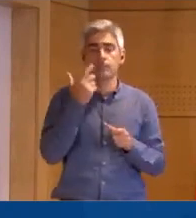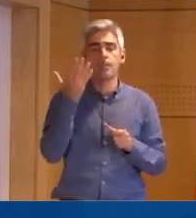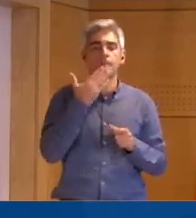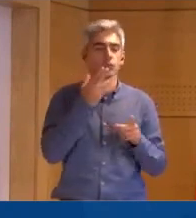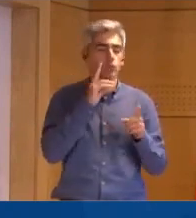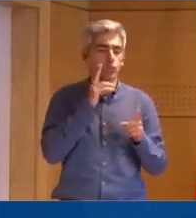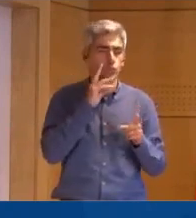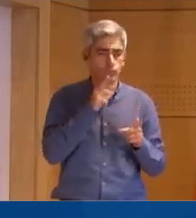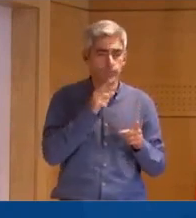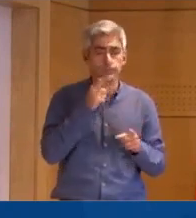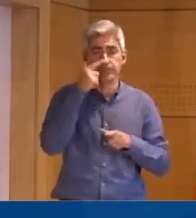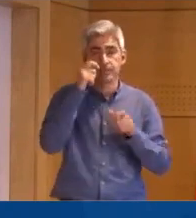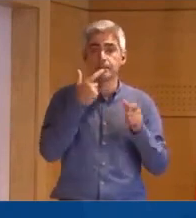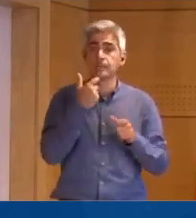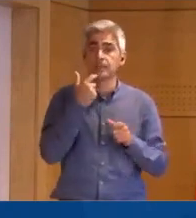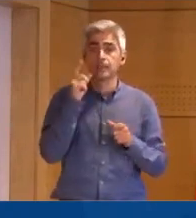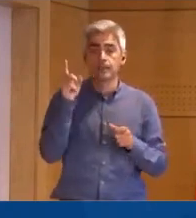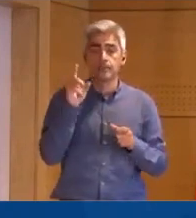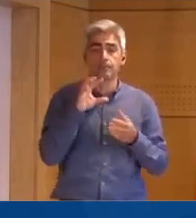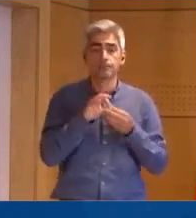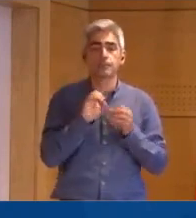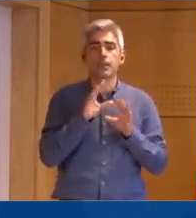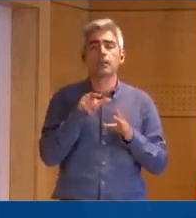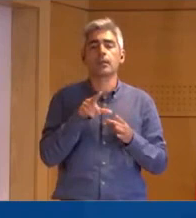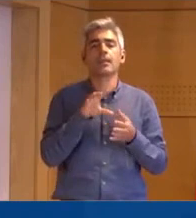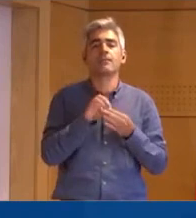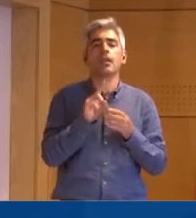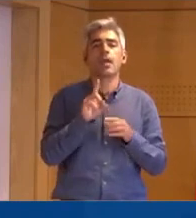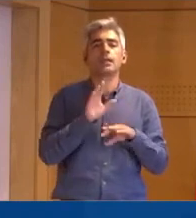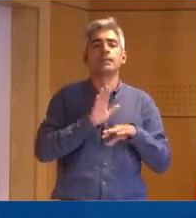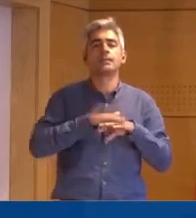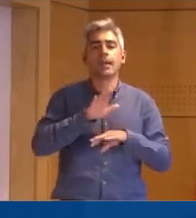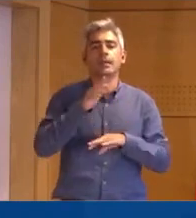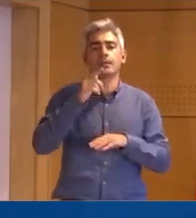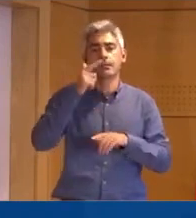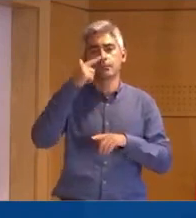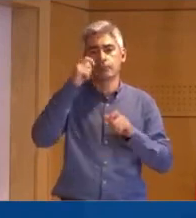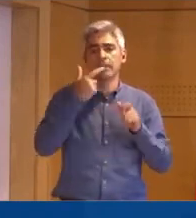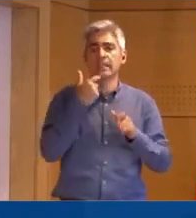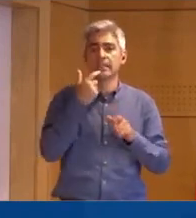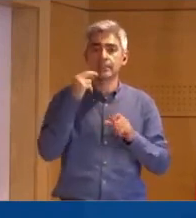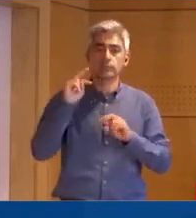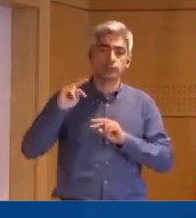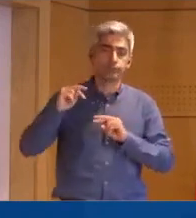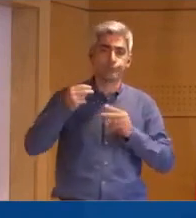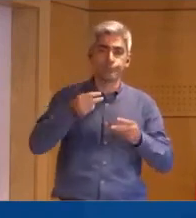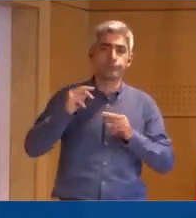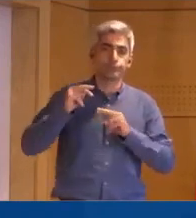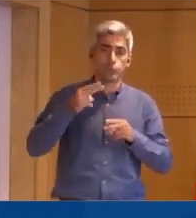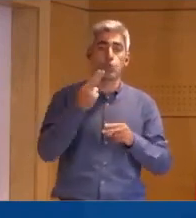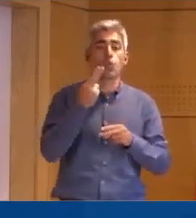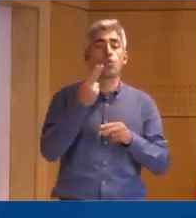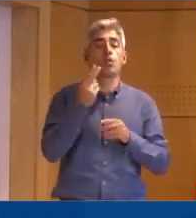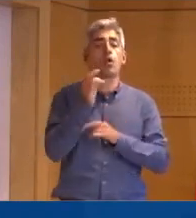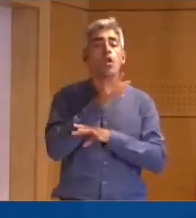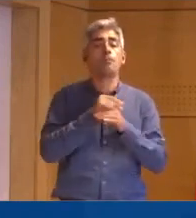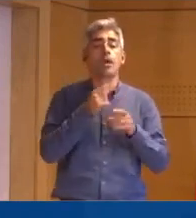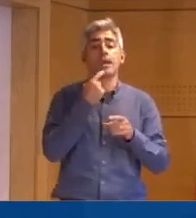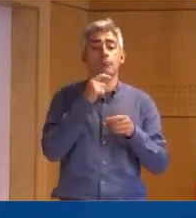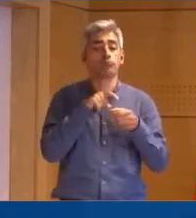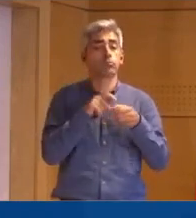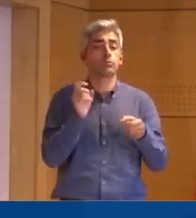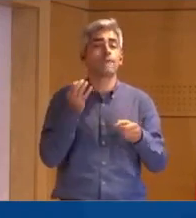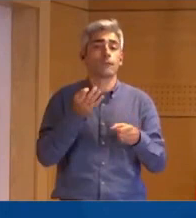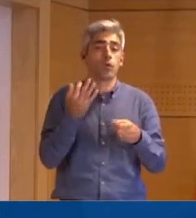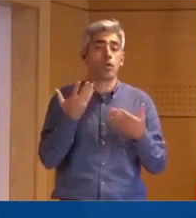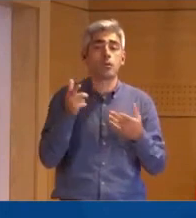Peço desculpa. Os cidadãos britânicos que têm a ver evidentemente com a saída do Reino Unido da União Europeia passam